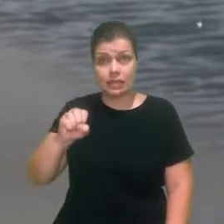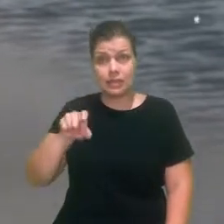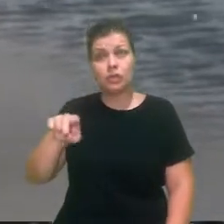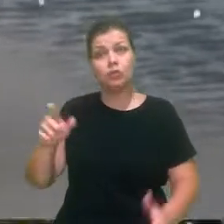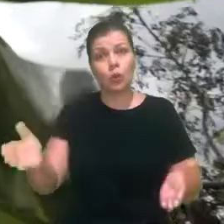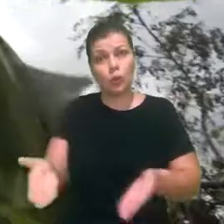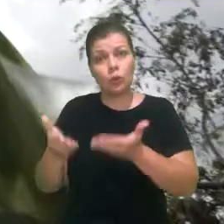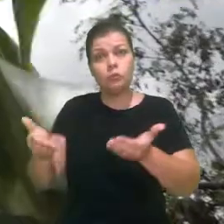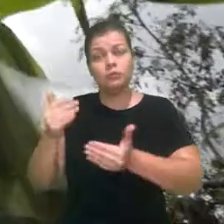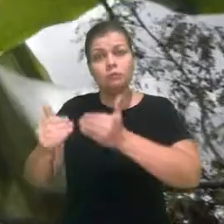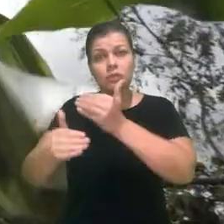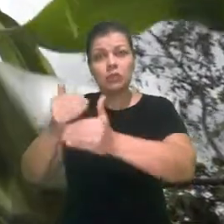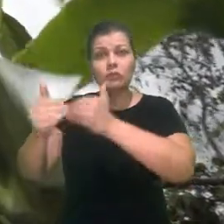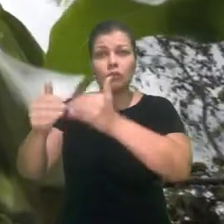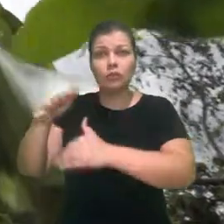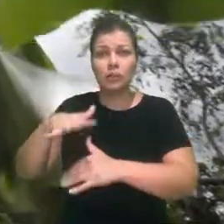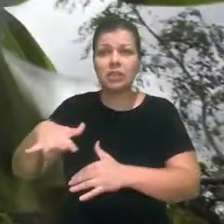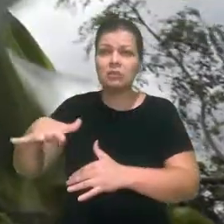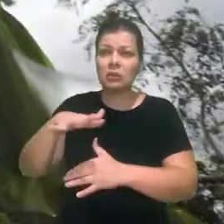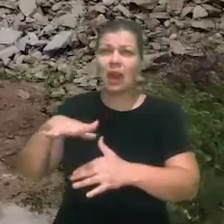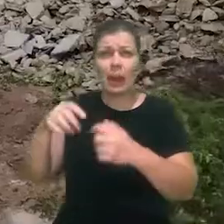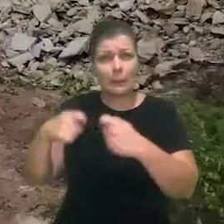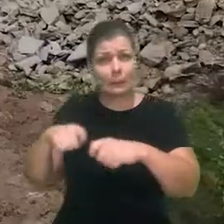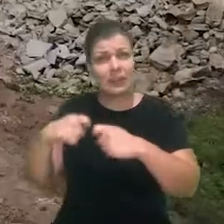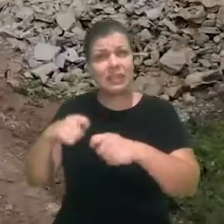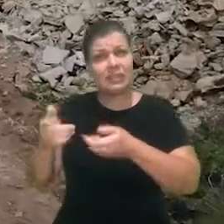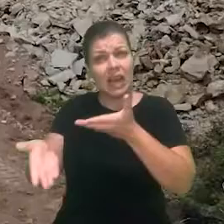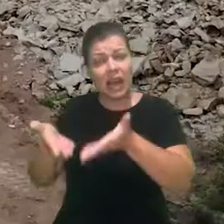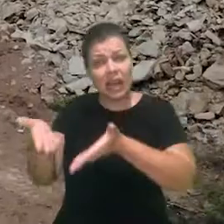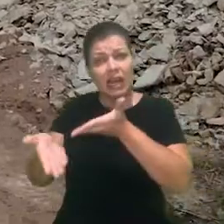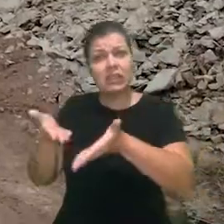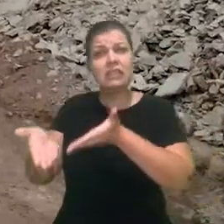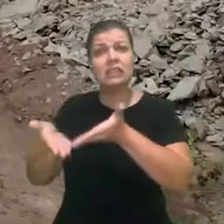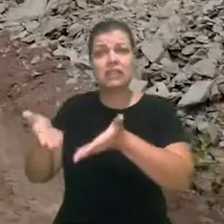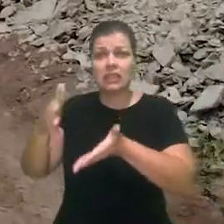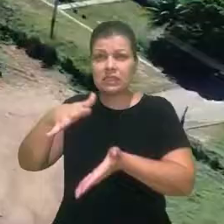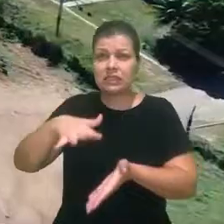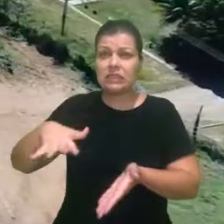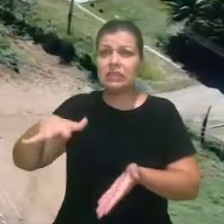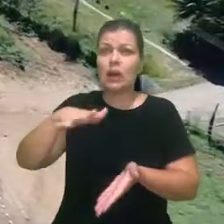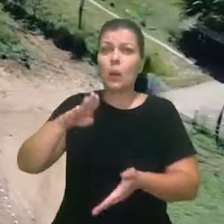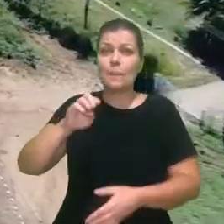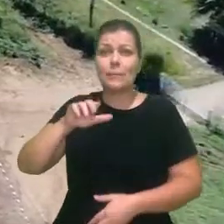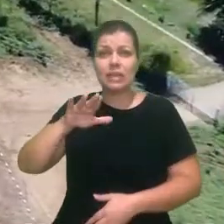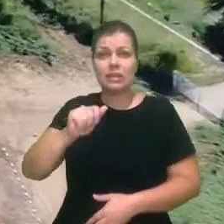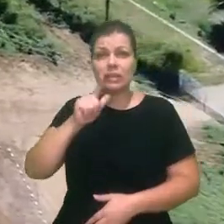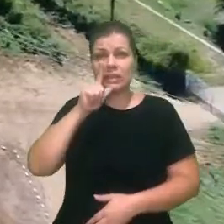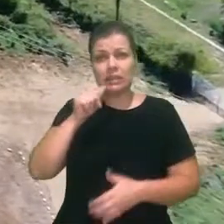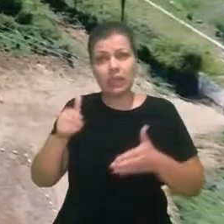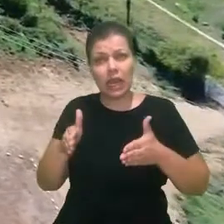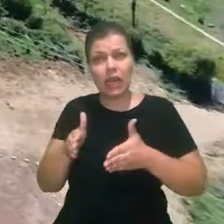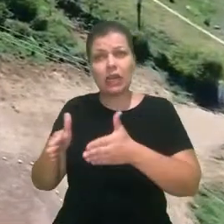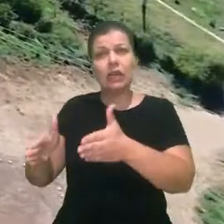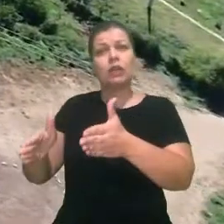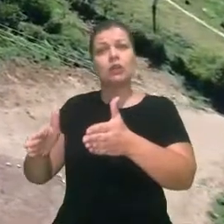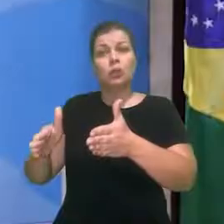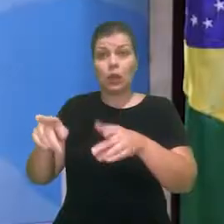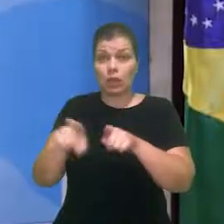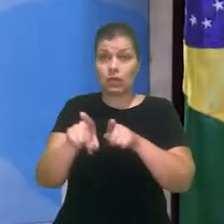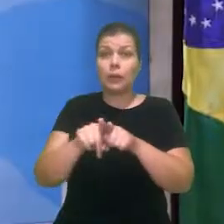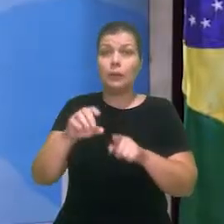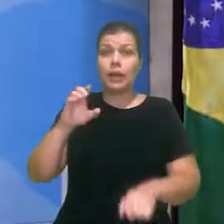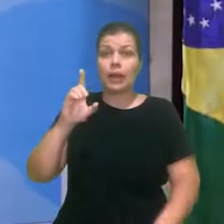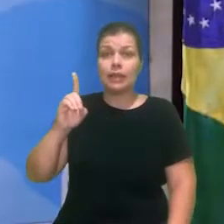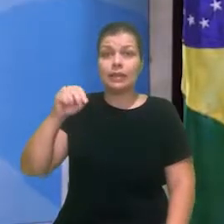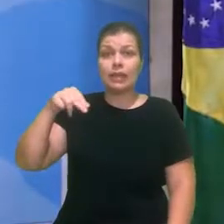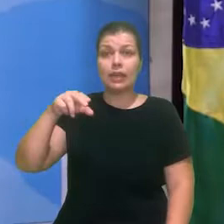deprimidas e regiões que precisam de uma atenção diferenciada ao longo do perímetro dessas bacias hidrográficas. E